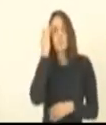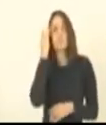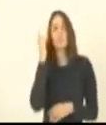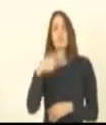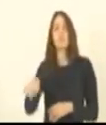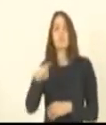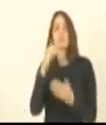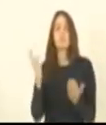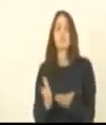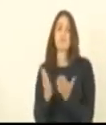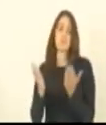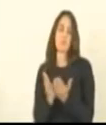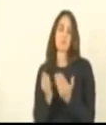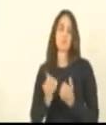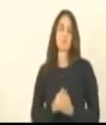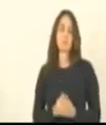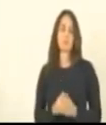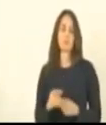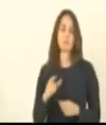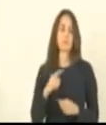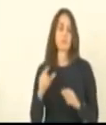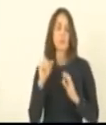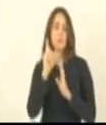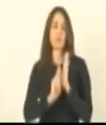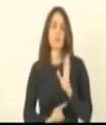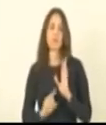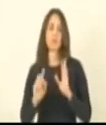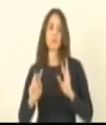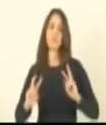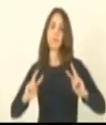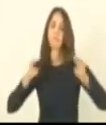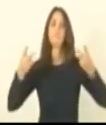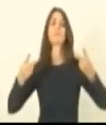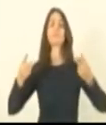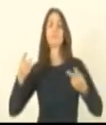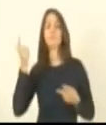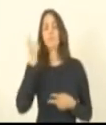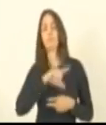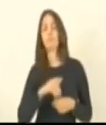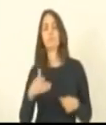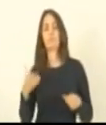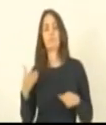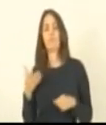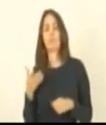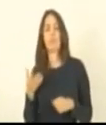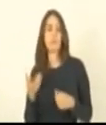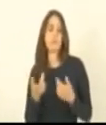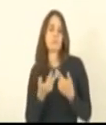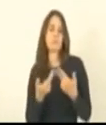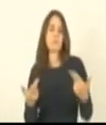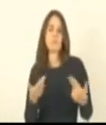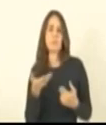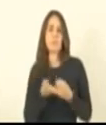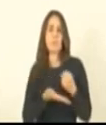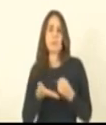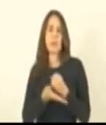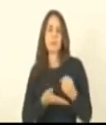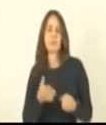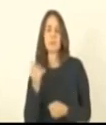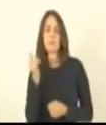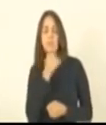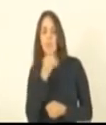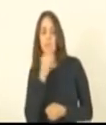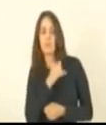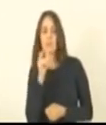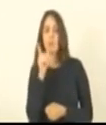carentes e ampliar direitos do consumidor possibilitando o acesso a bens básicos como a água e energia penso